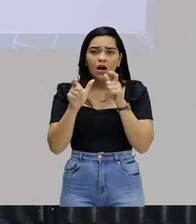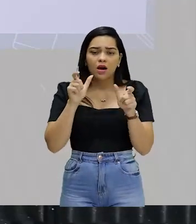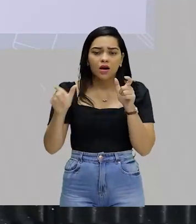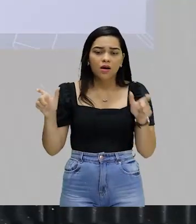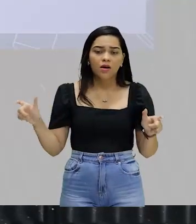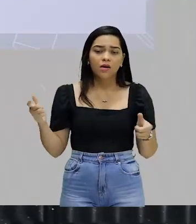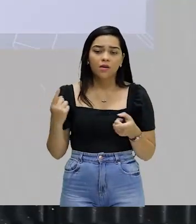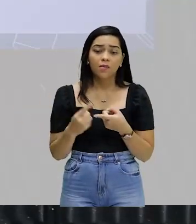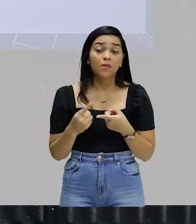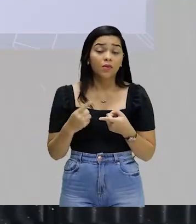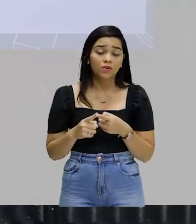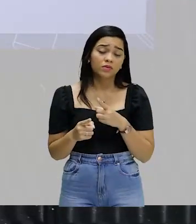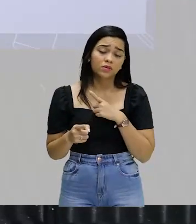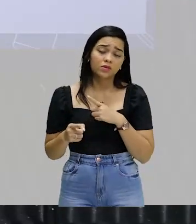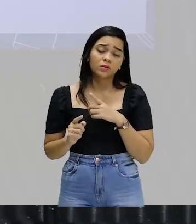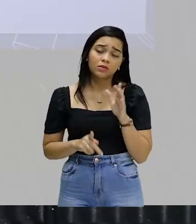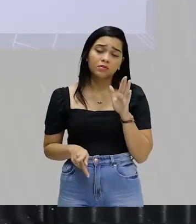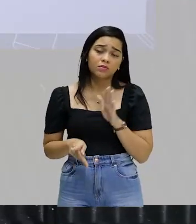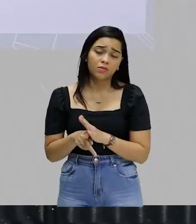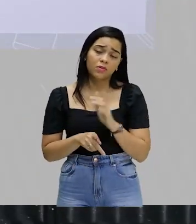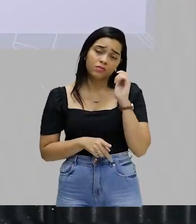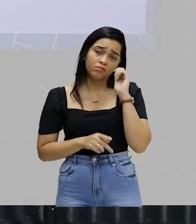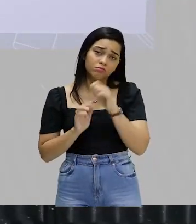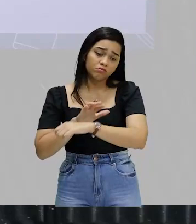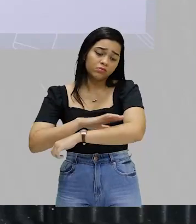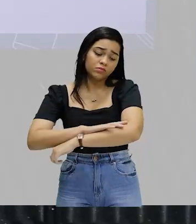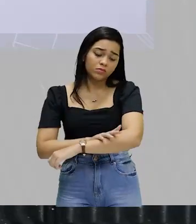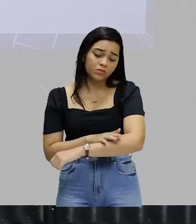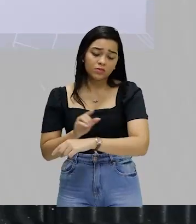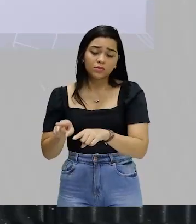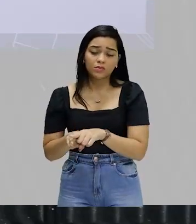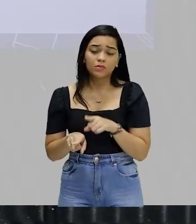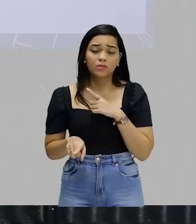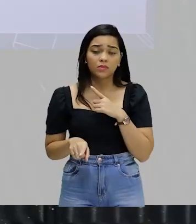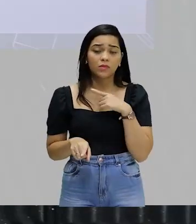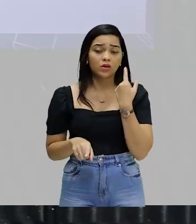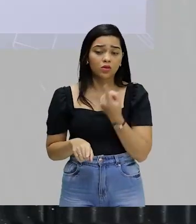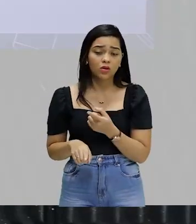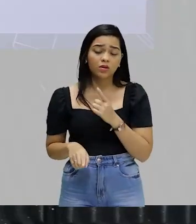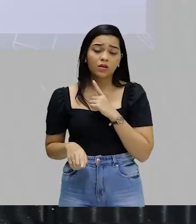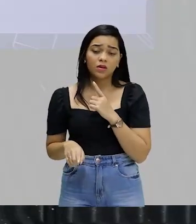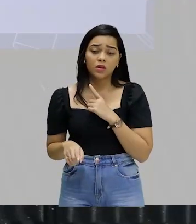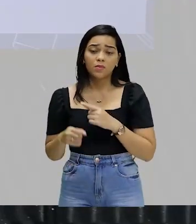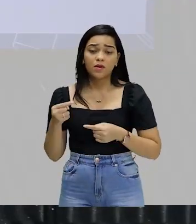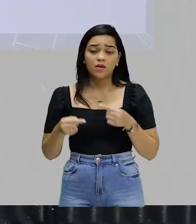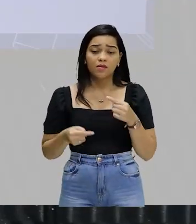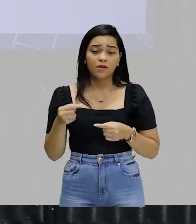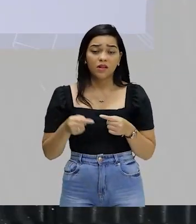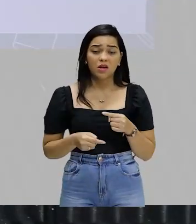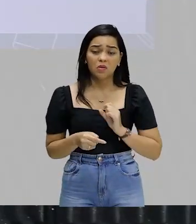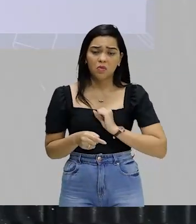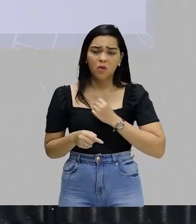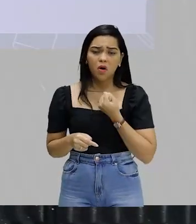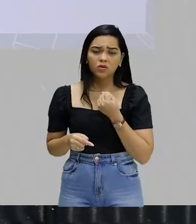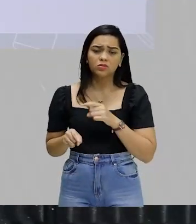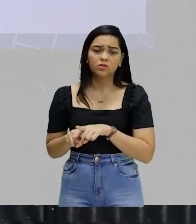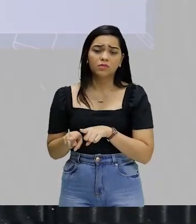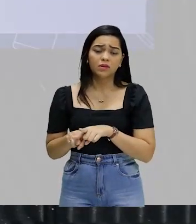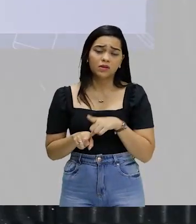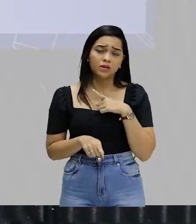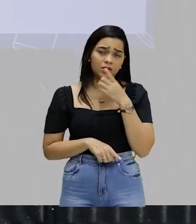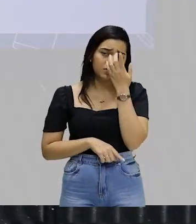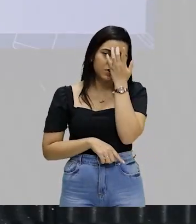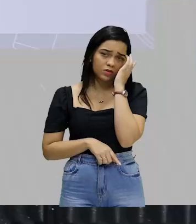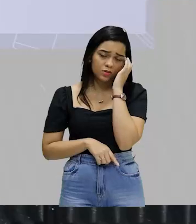por conta de questões raciais. assim também como a gente tem uma certa rivalidade um ódiozinho ali dos